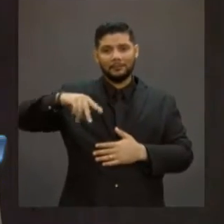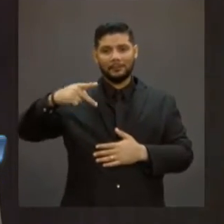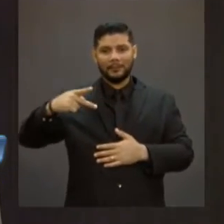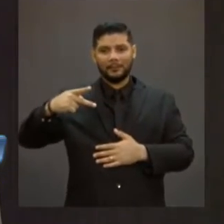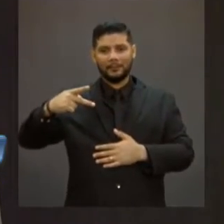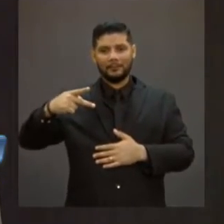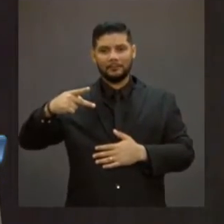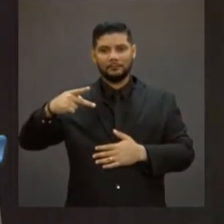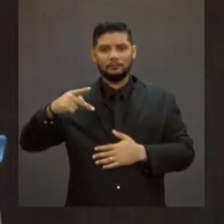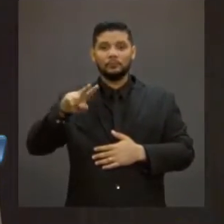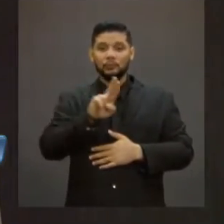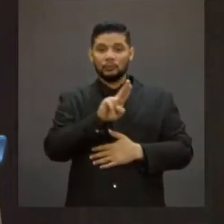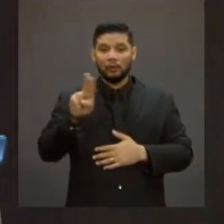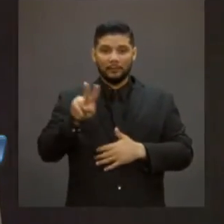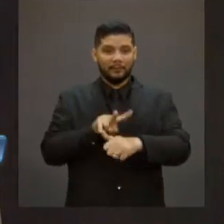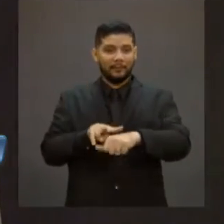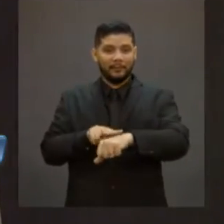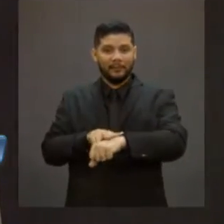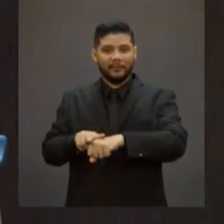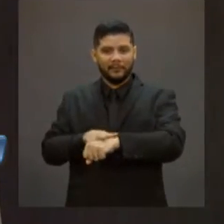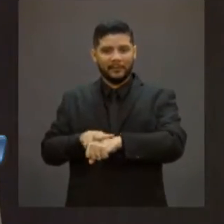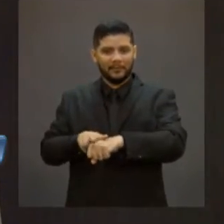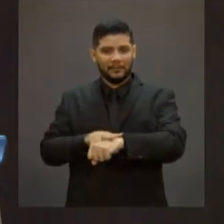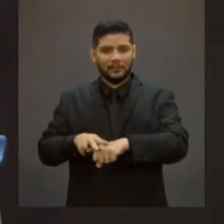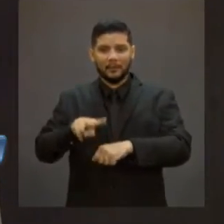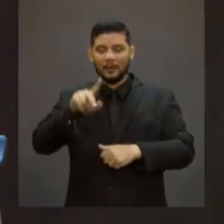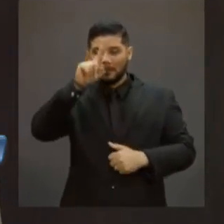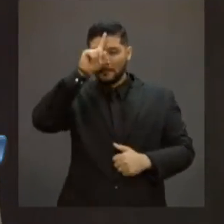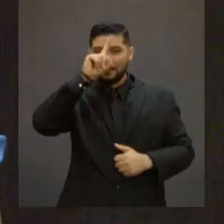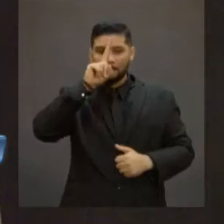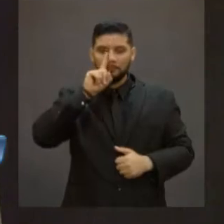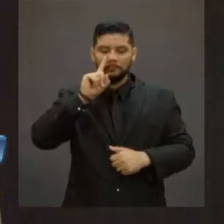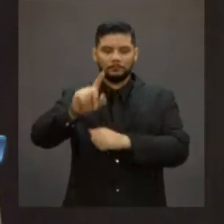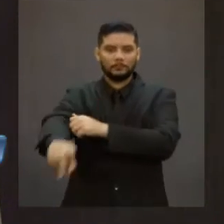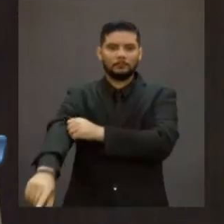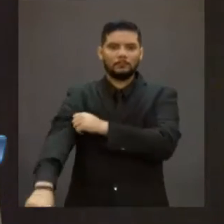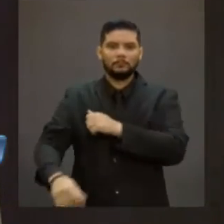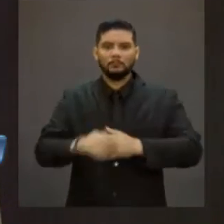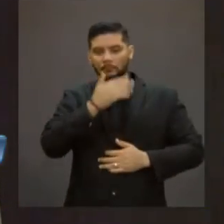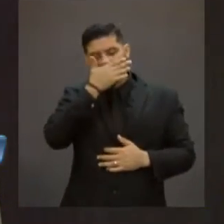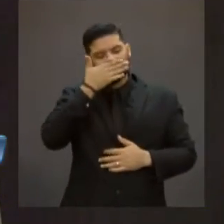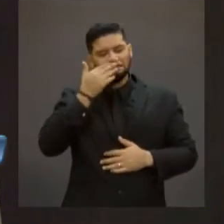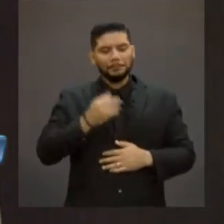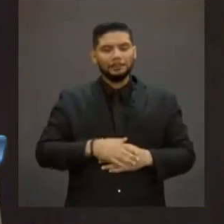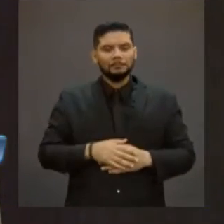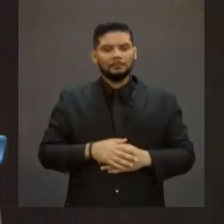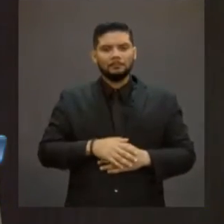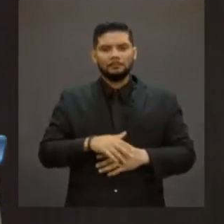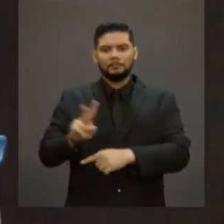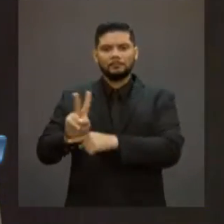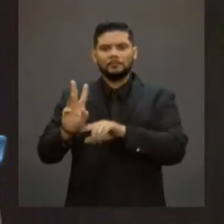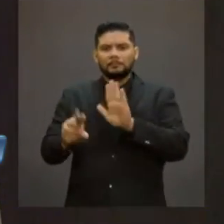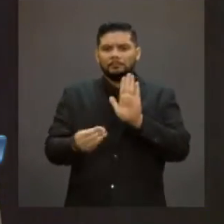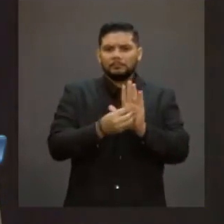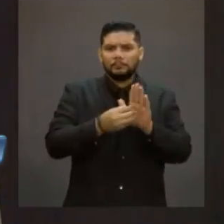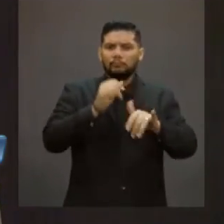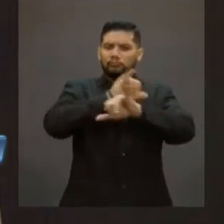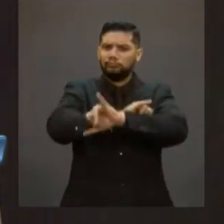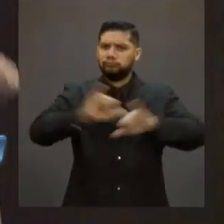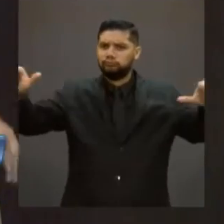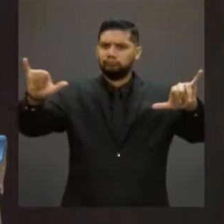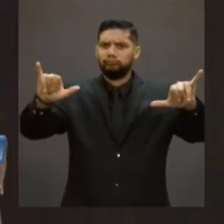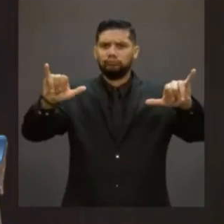verde-amarelo, foi alardeada, assim como também alardeada foi a reforma